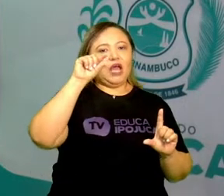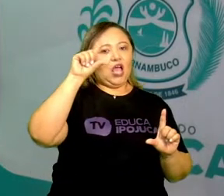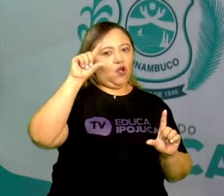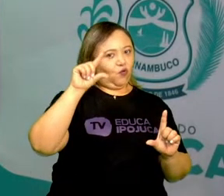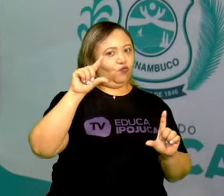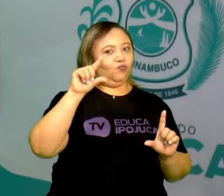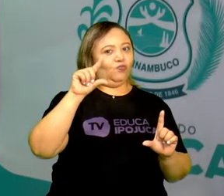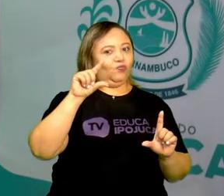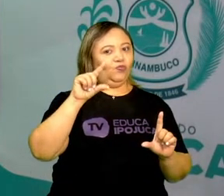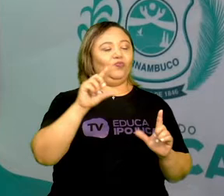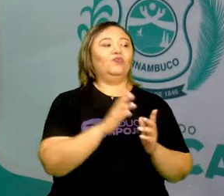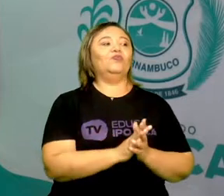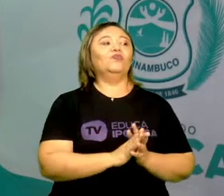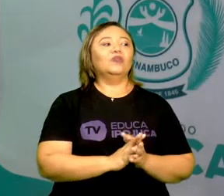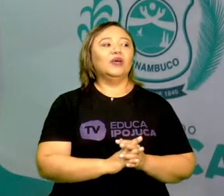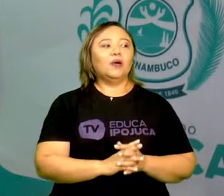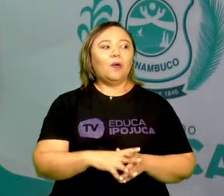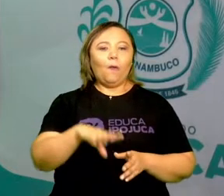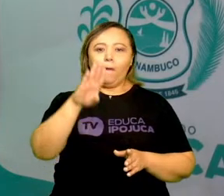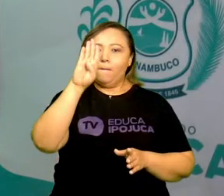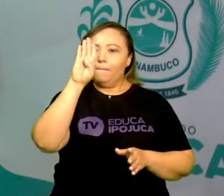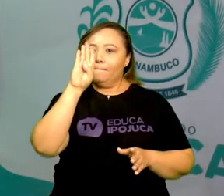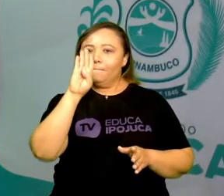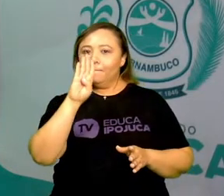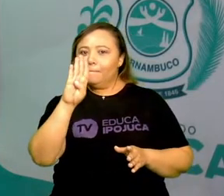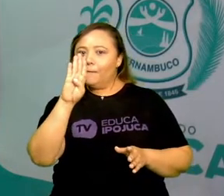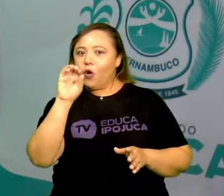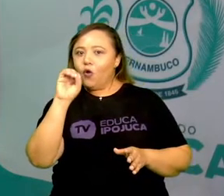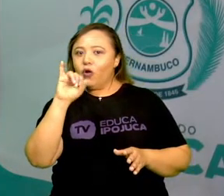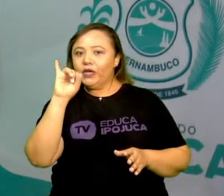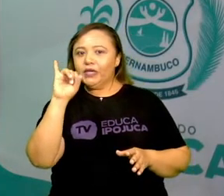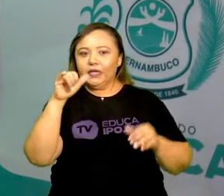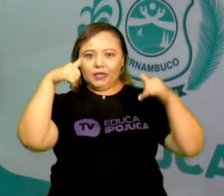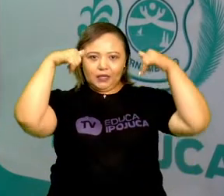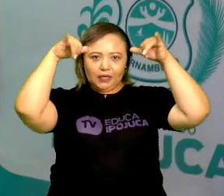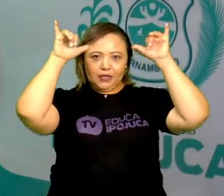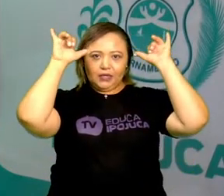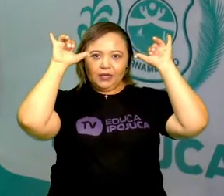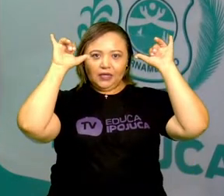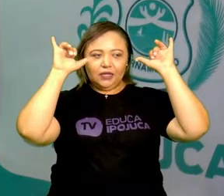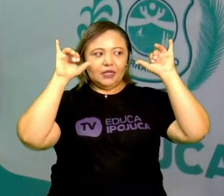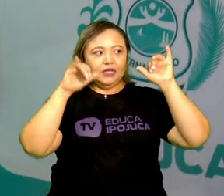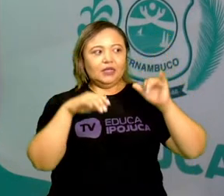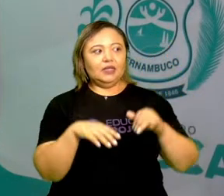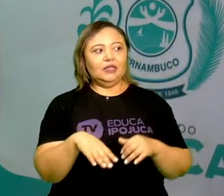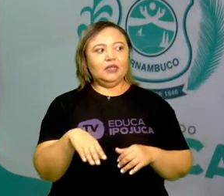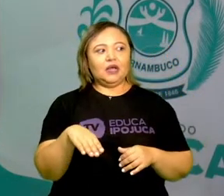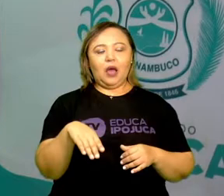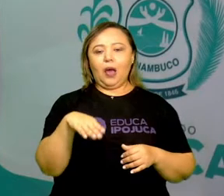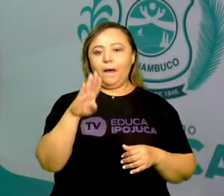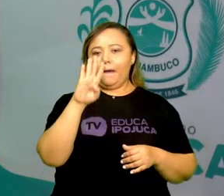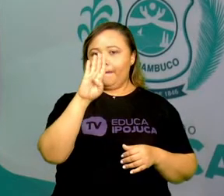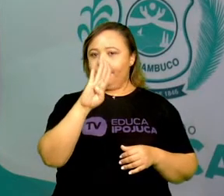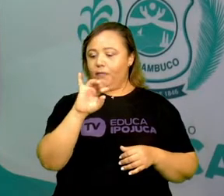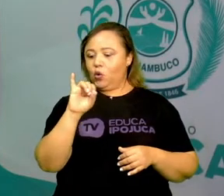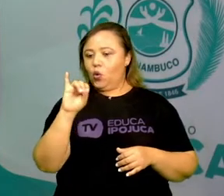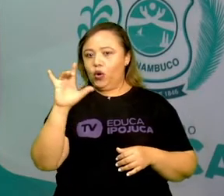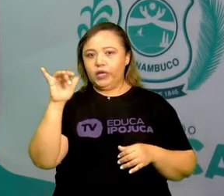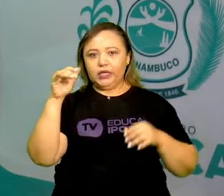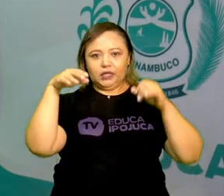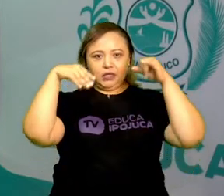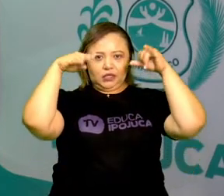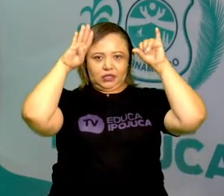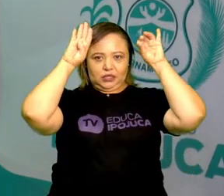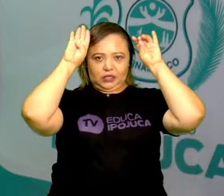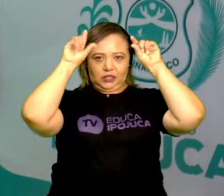maiúsculas. E aí temos a palavra boi, novamente na segunda frase, a palavra boi,